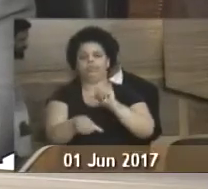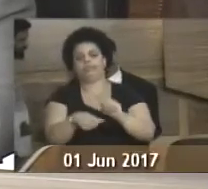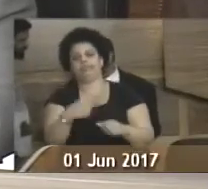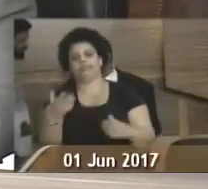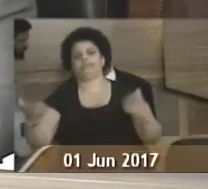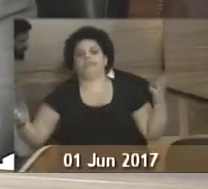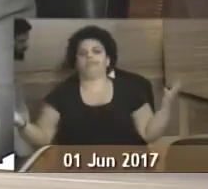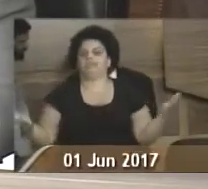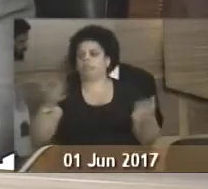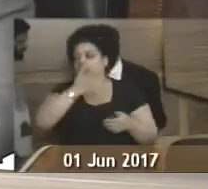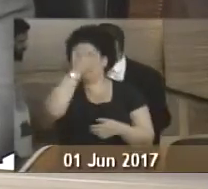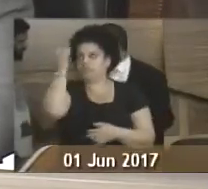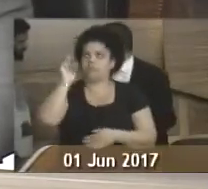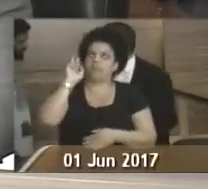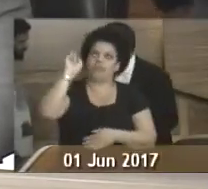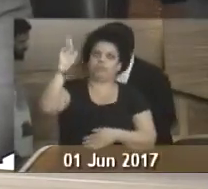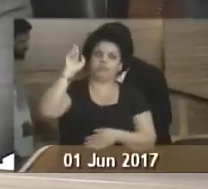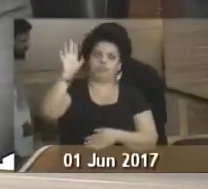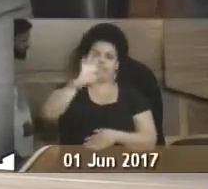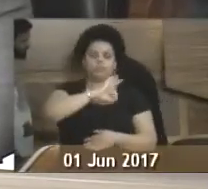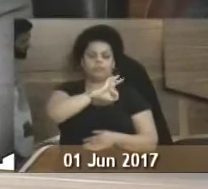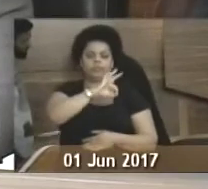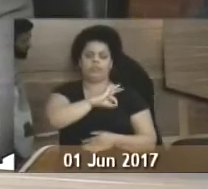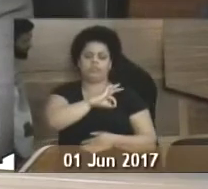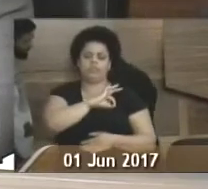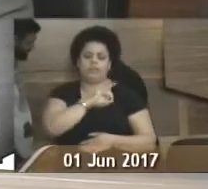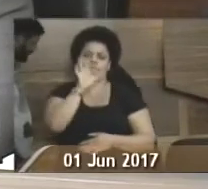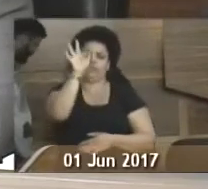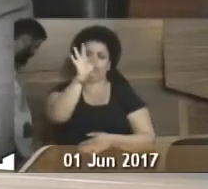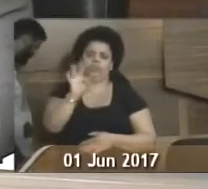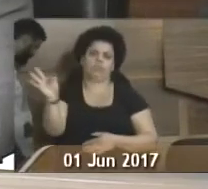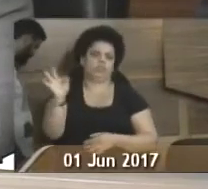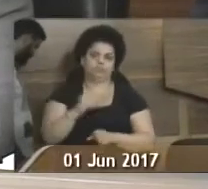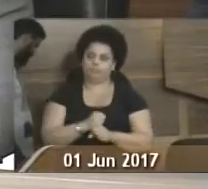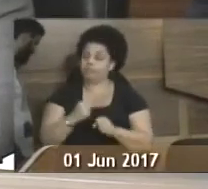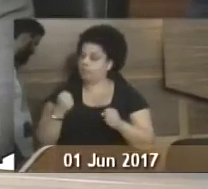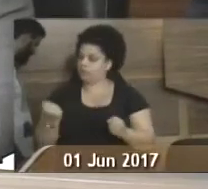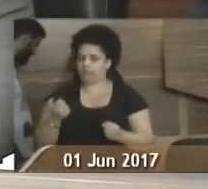na pessoa responsável pela Polícia Federal. Isso é um absurdo.